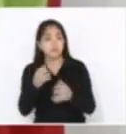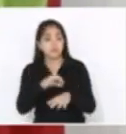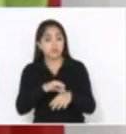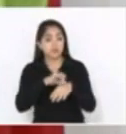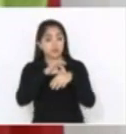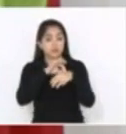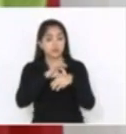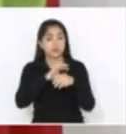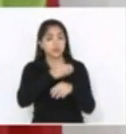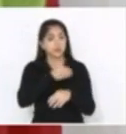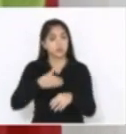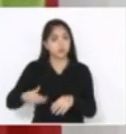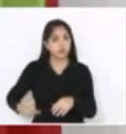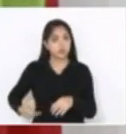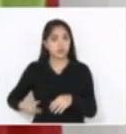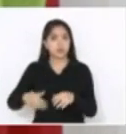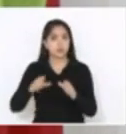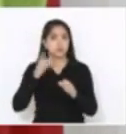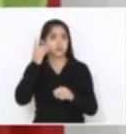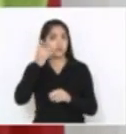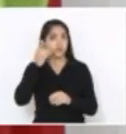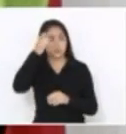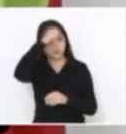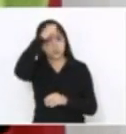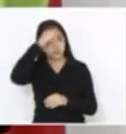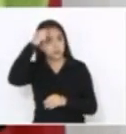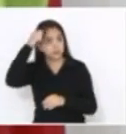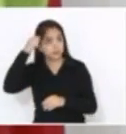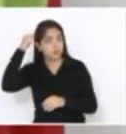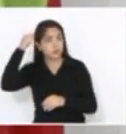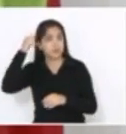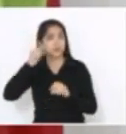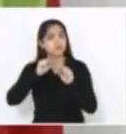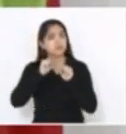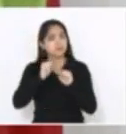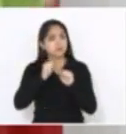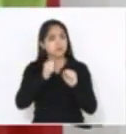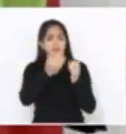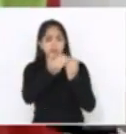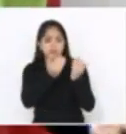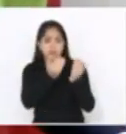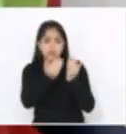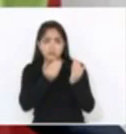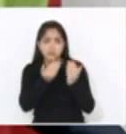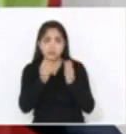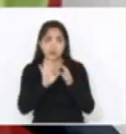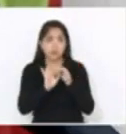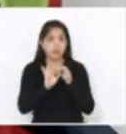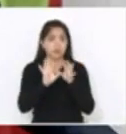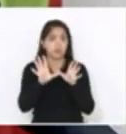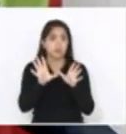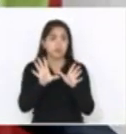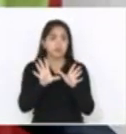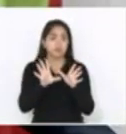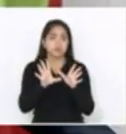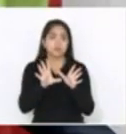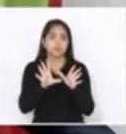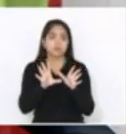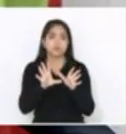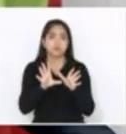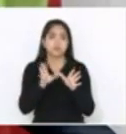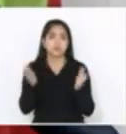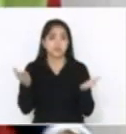governo, deputado Darcy de Matos, pudesse analisar uma liberação na